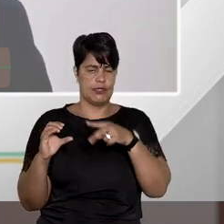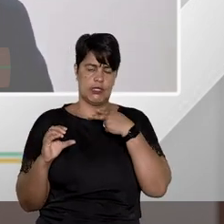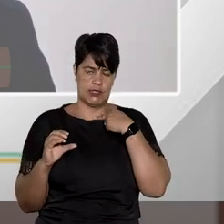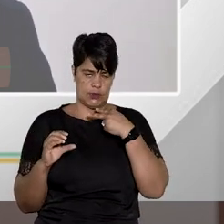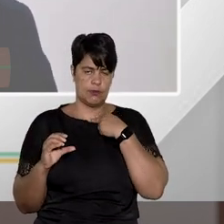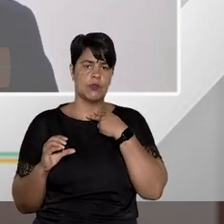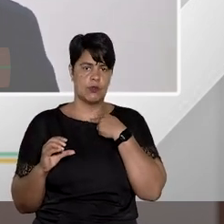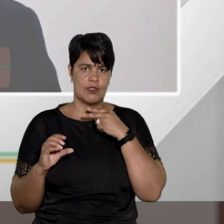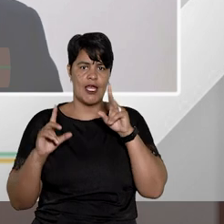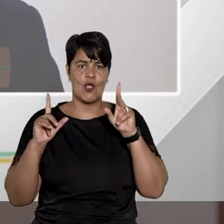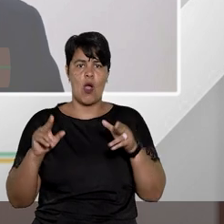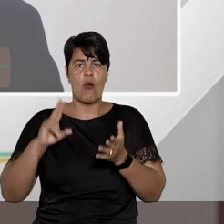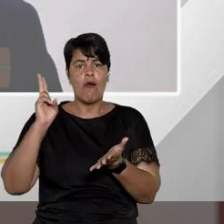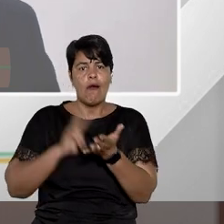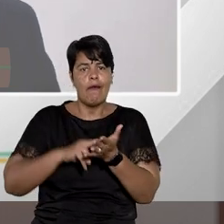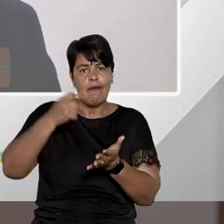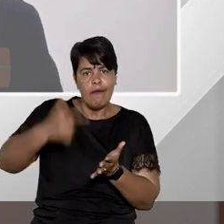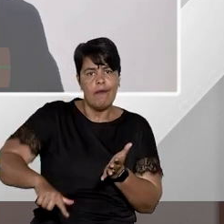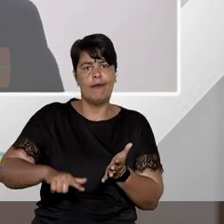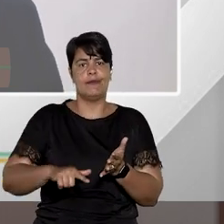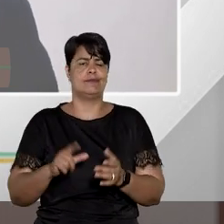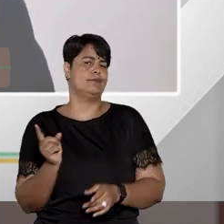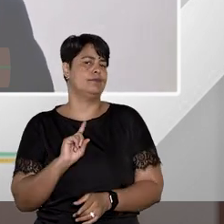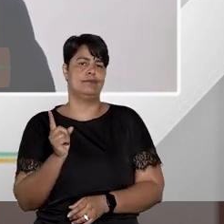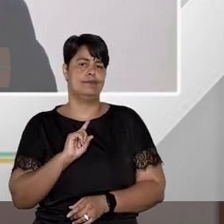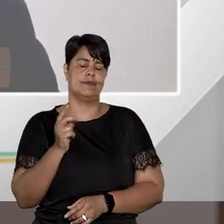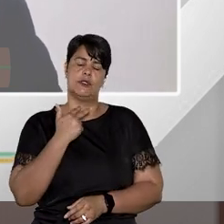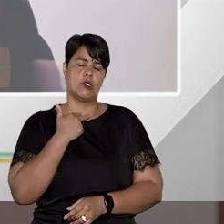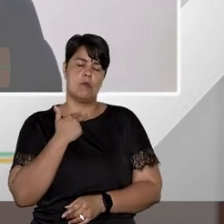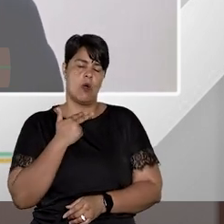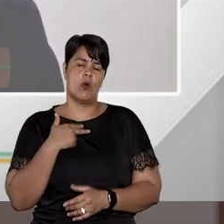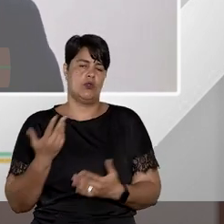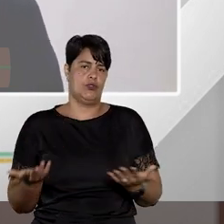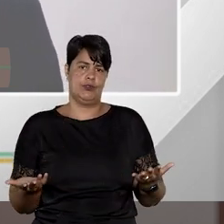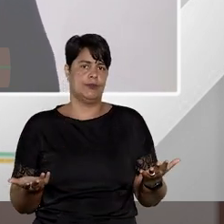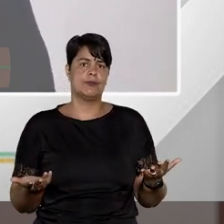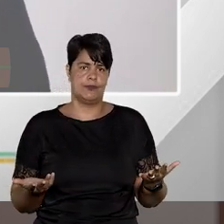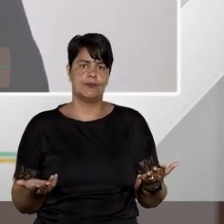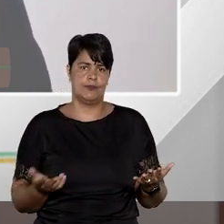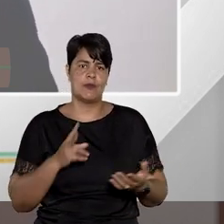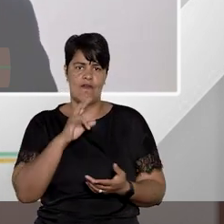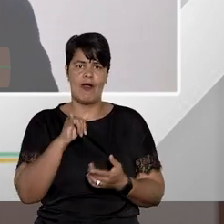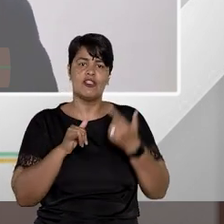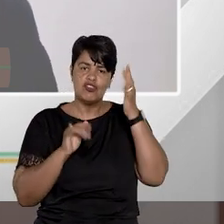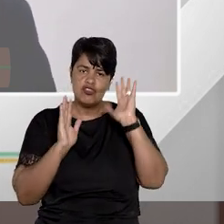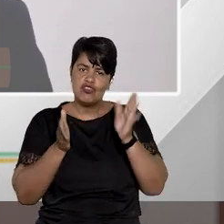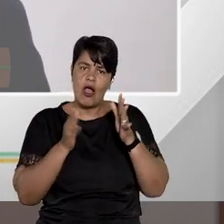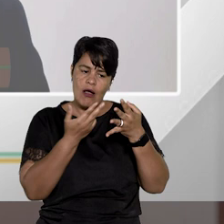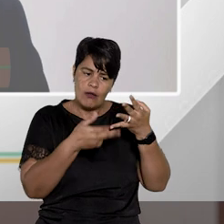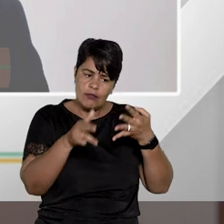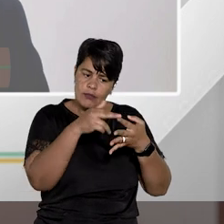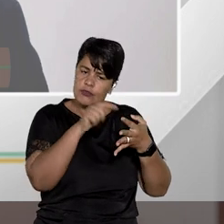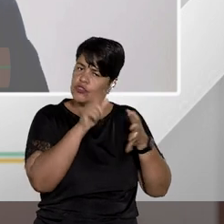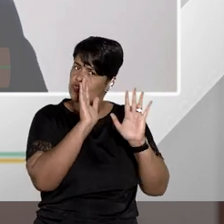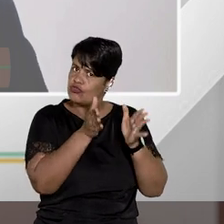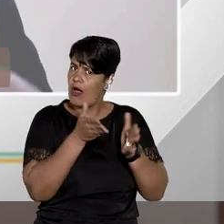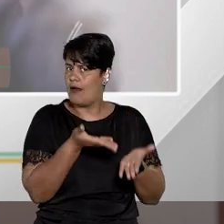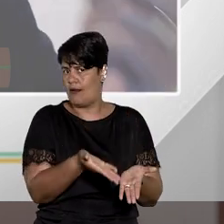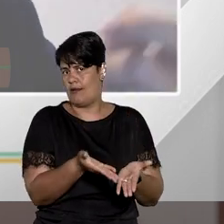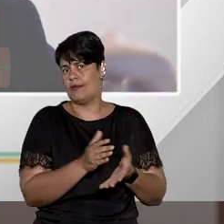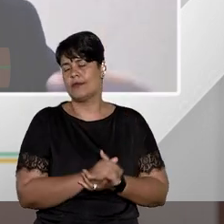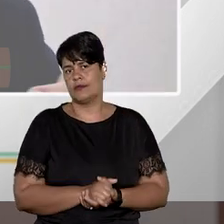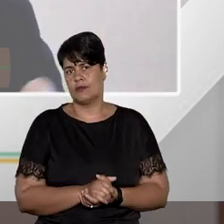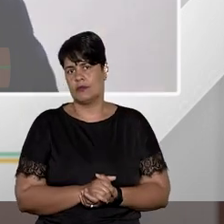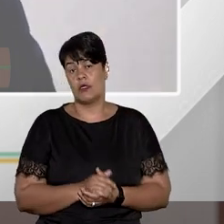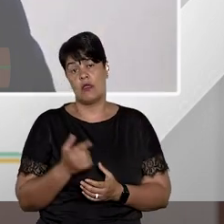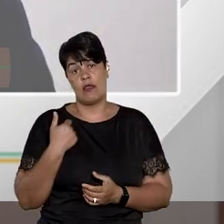vamos chamar assim, uma carta a mais na manga para você sacar e se somar ao universo de possibilidades. Eu